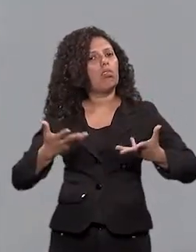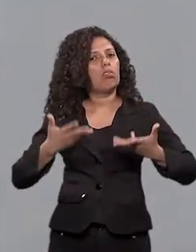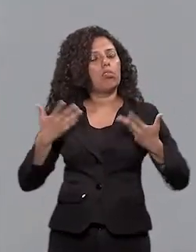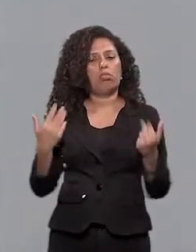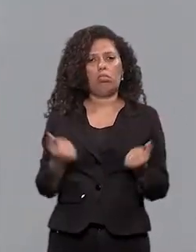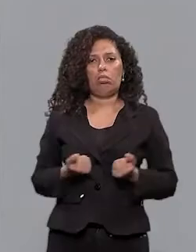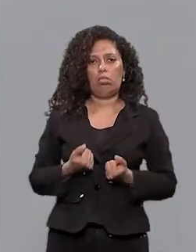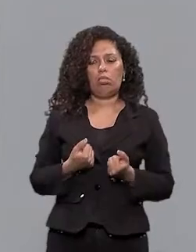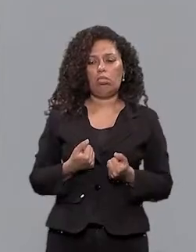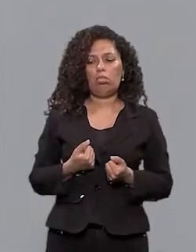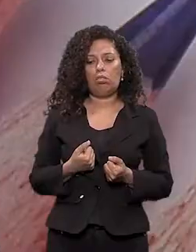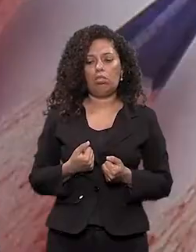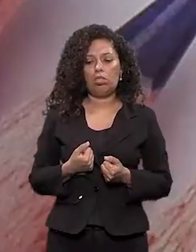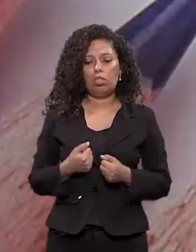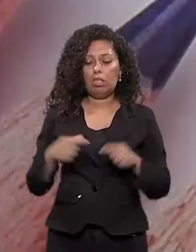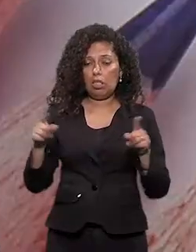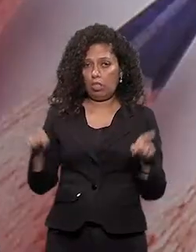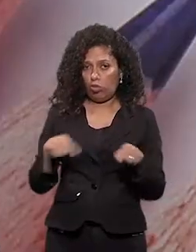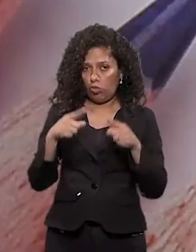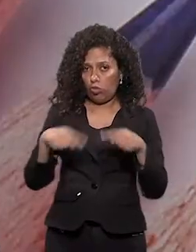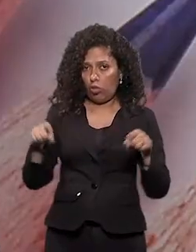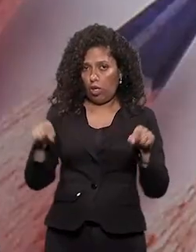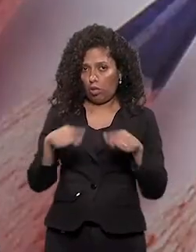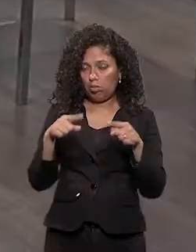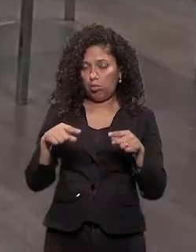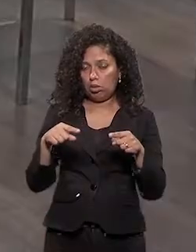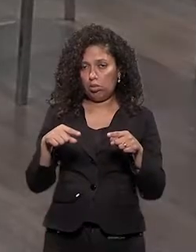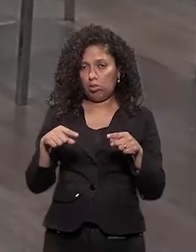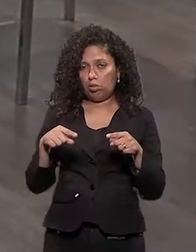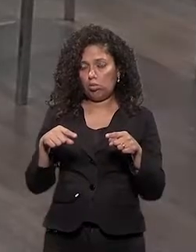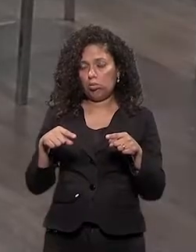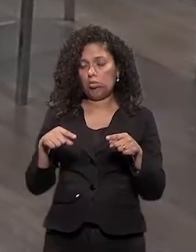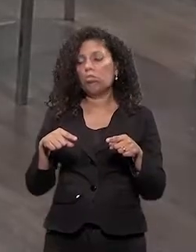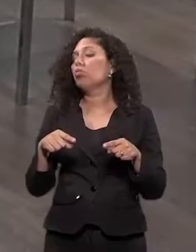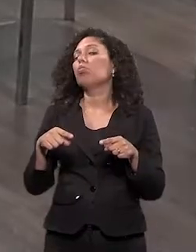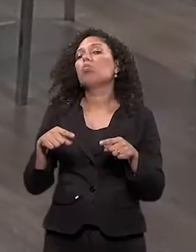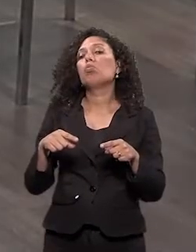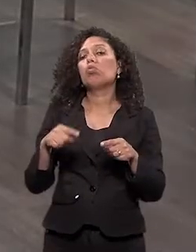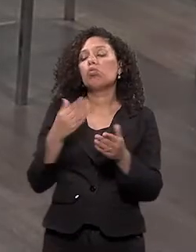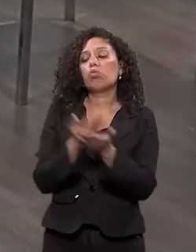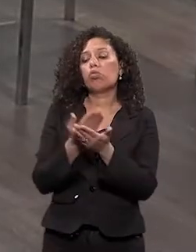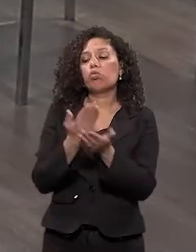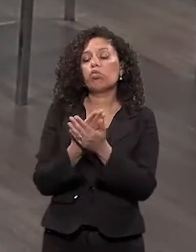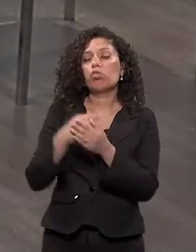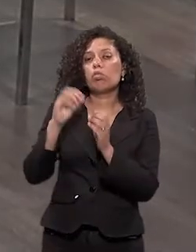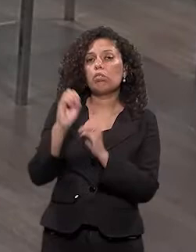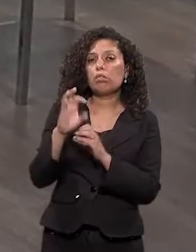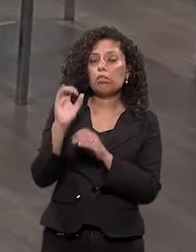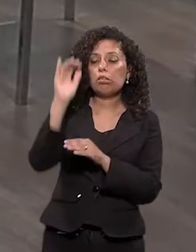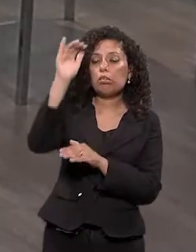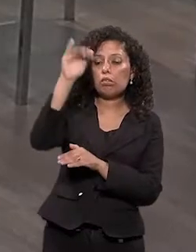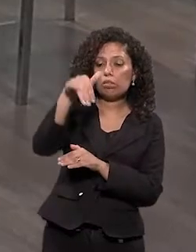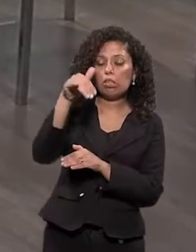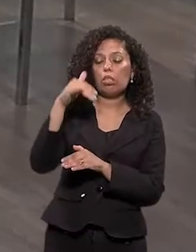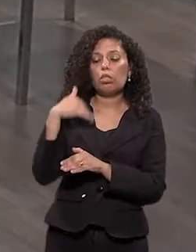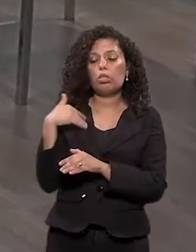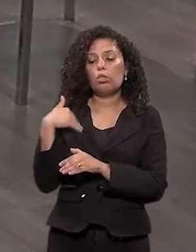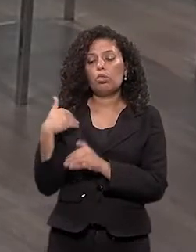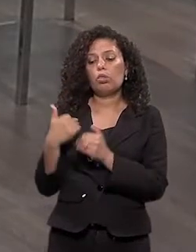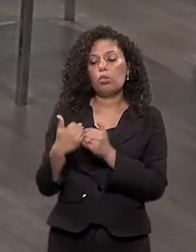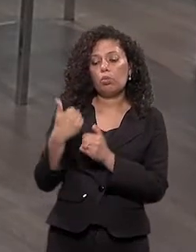de aula que eu descobri que... Na aula de música ou... Na aula de música, na escola, dentro do ensino regular,